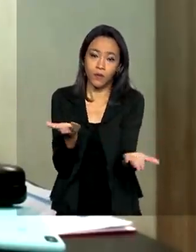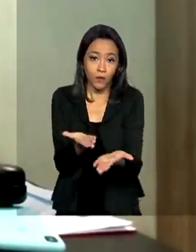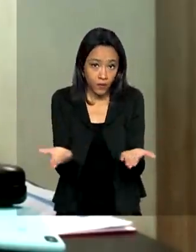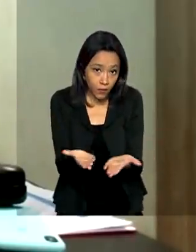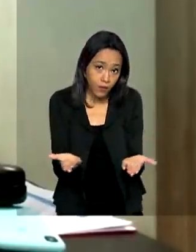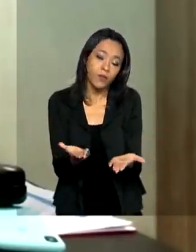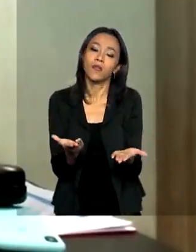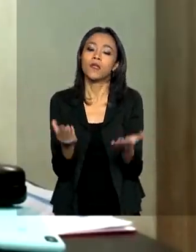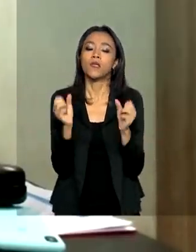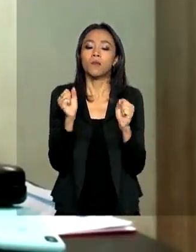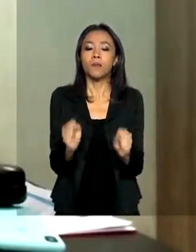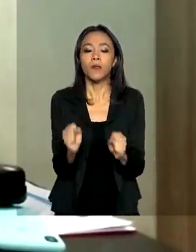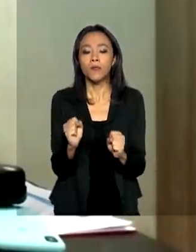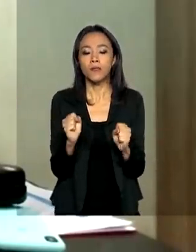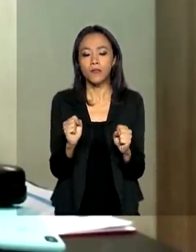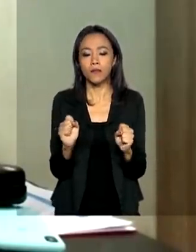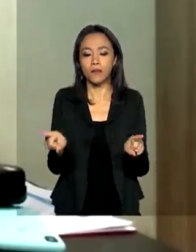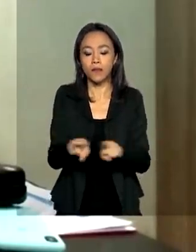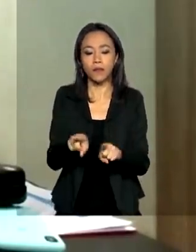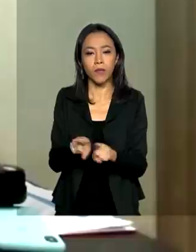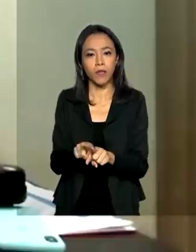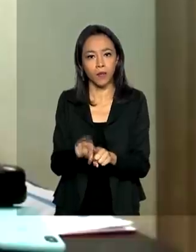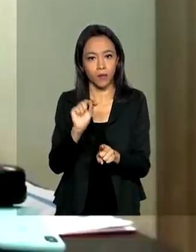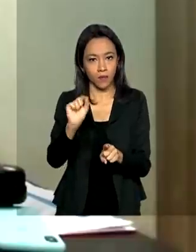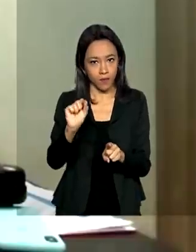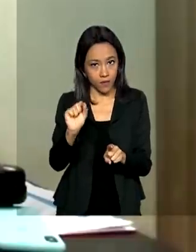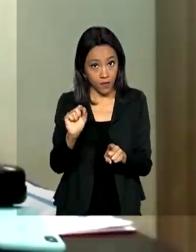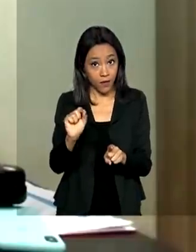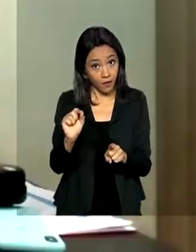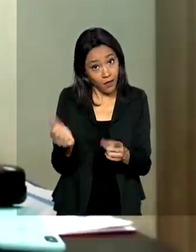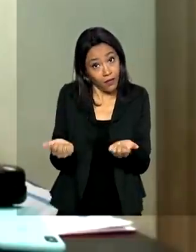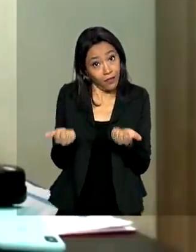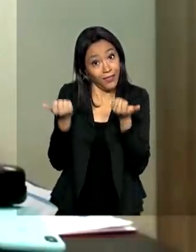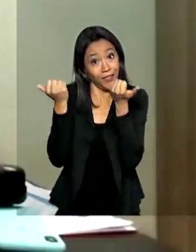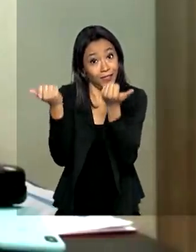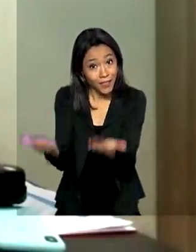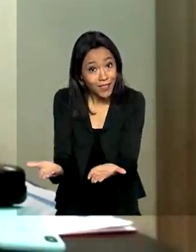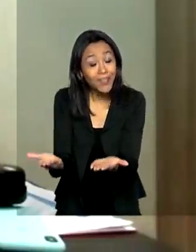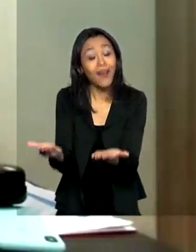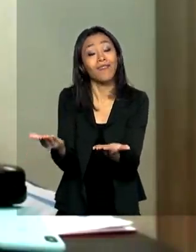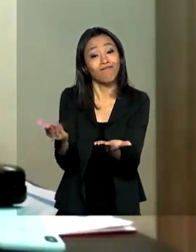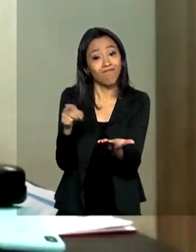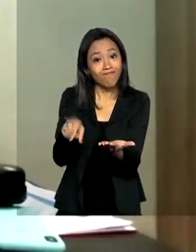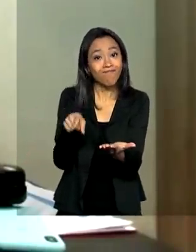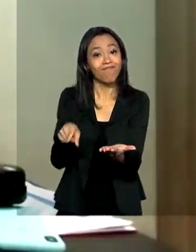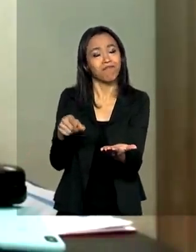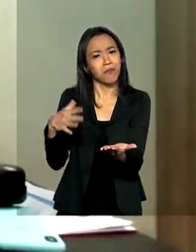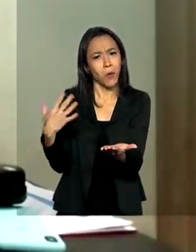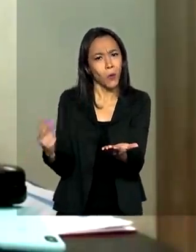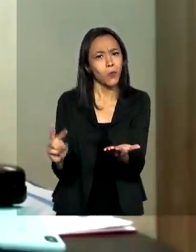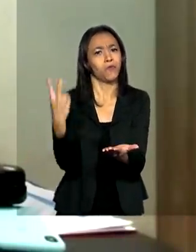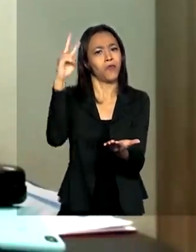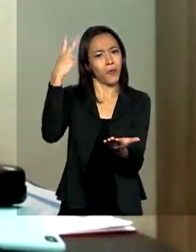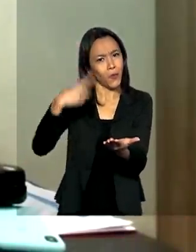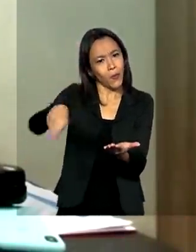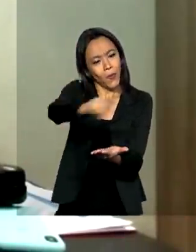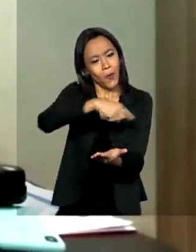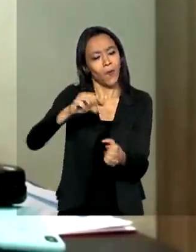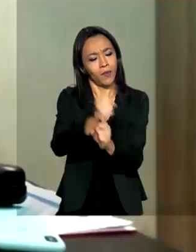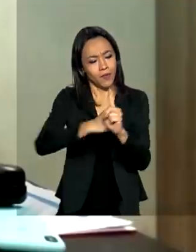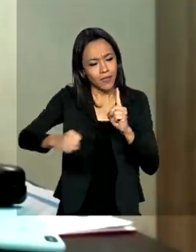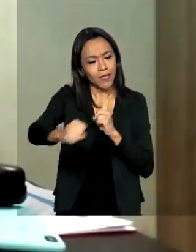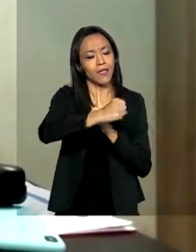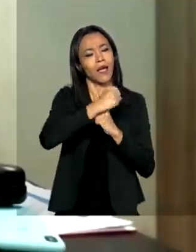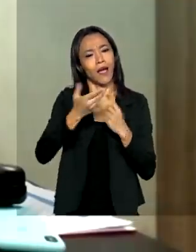de tudo, possa servir como deixando um legado para a sociedade, para a medicina, para a sociedade,